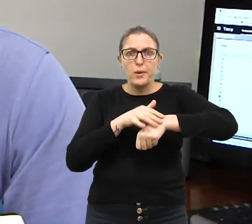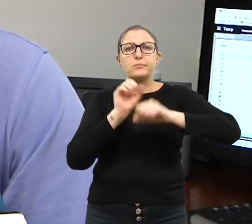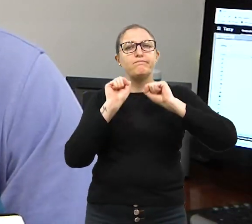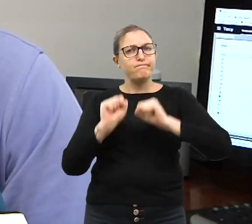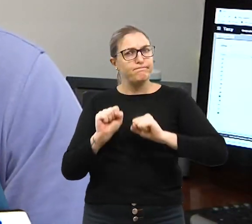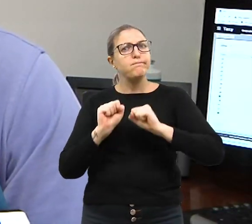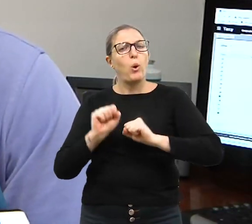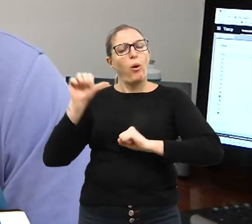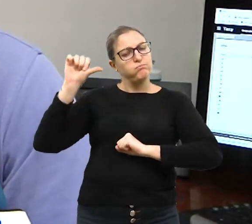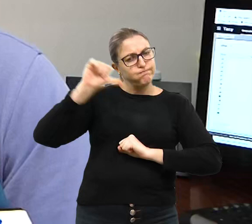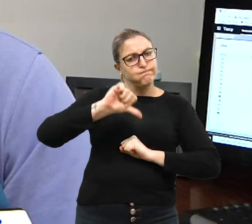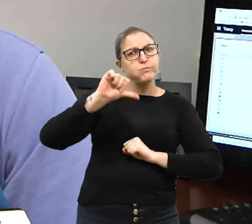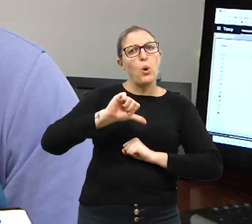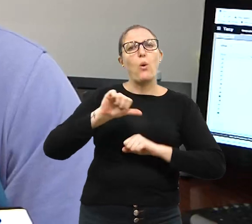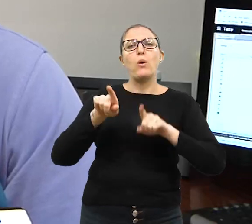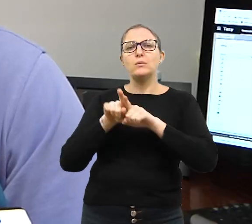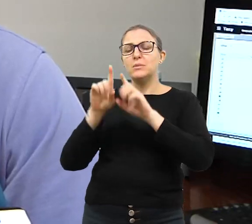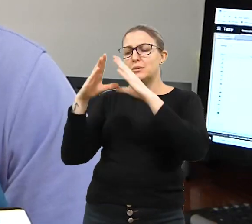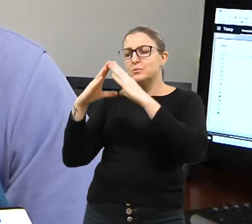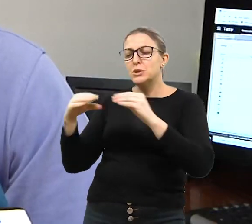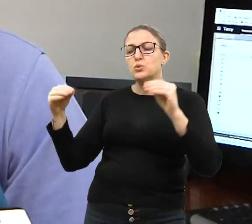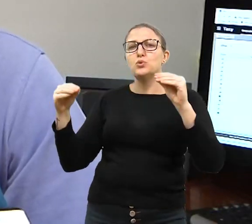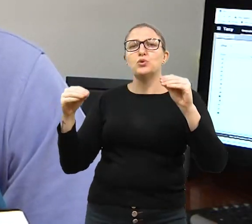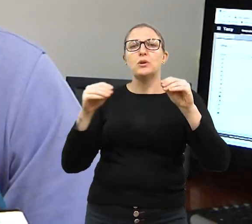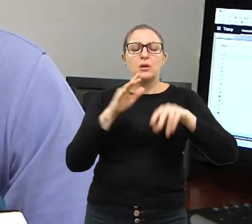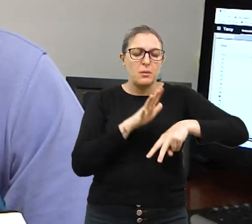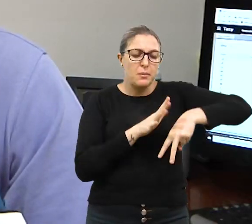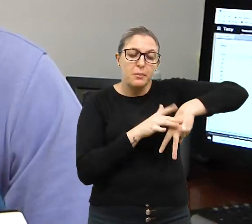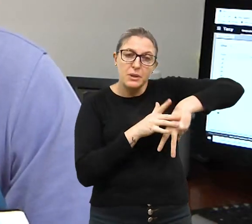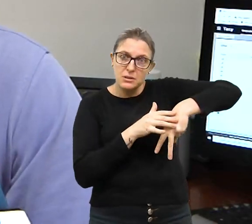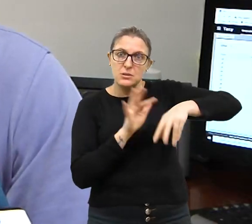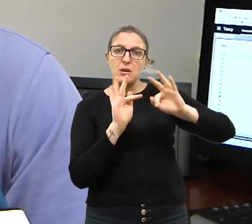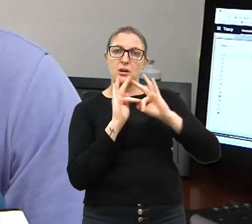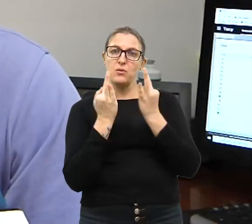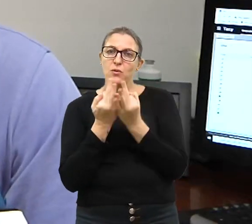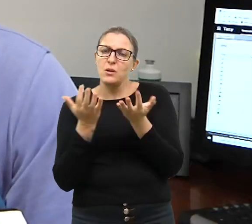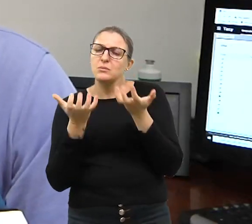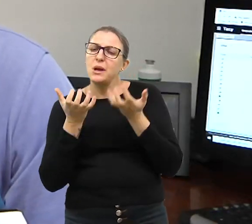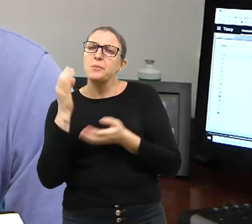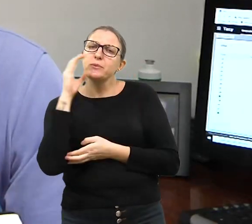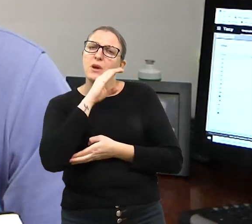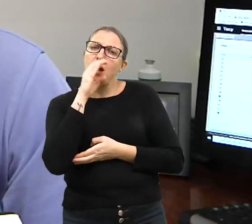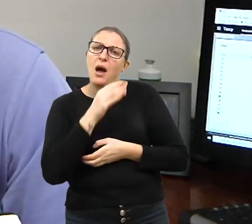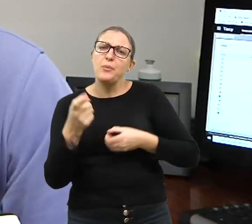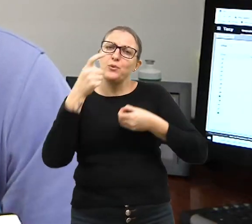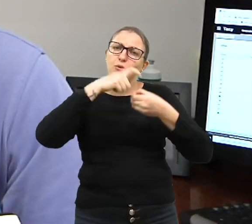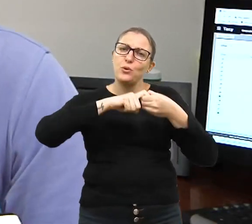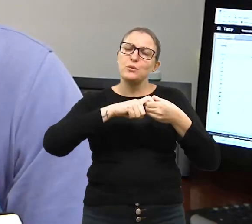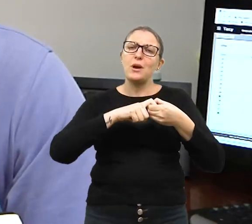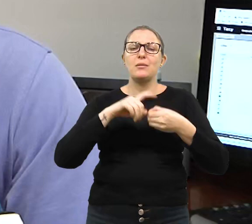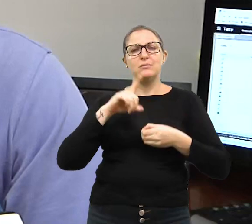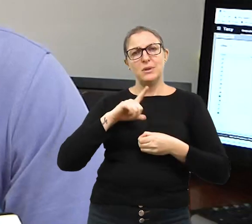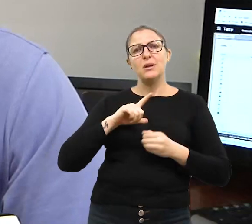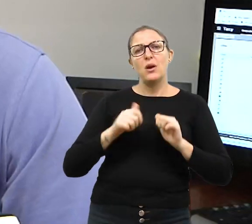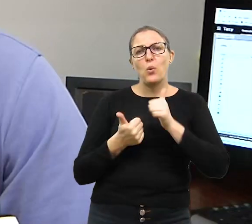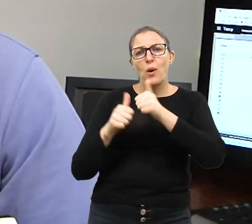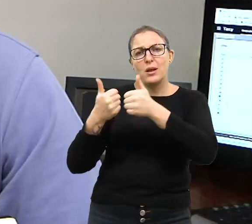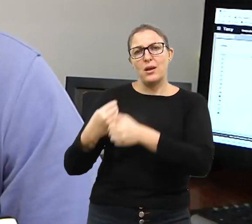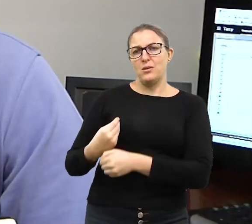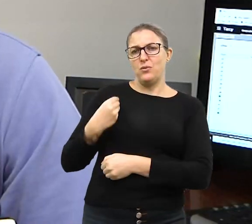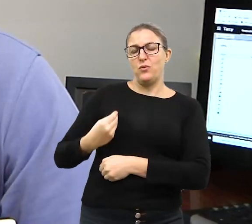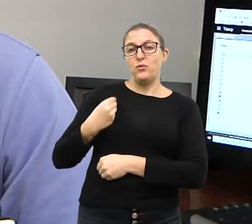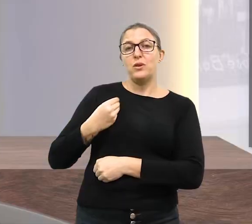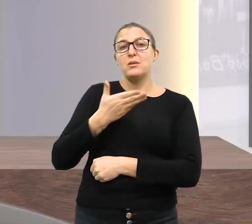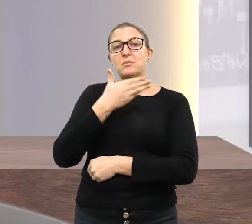causa para as famílias e para os pacientes e a gente quer o quanto antes retomar para poder oferecer essa qualidade de vida melhor e até a solução do